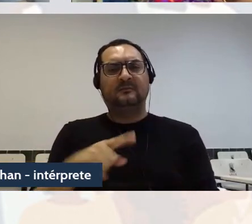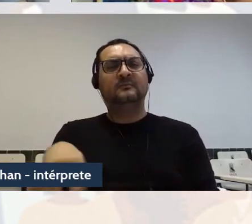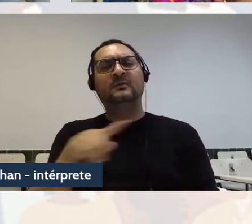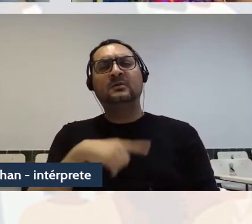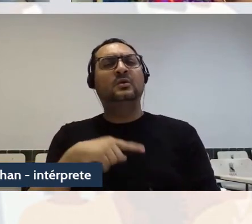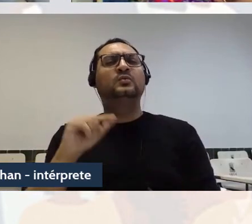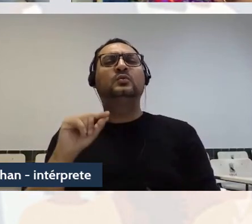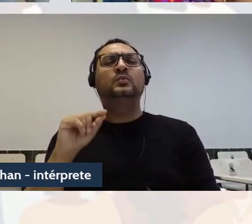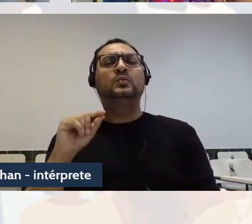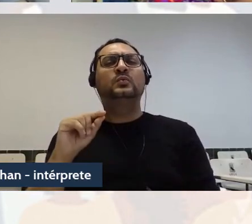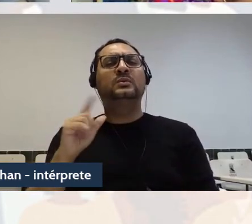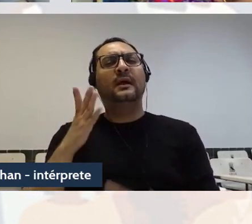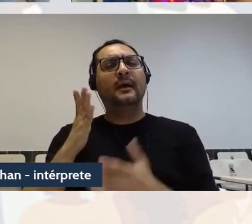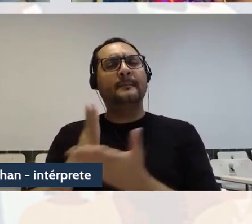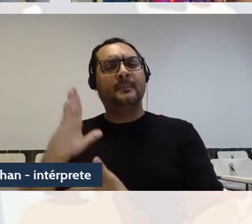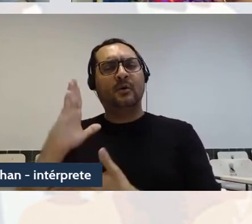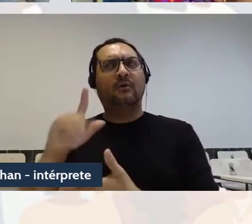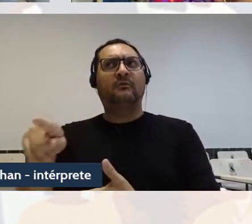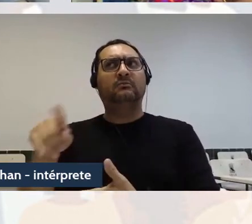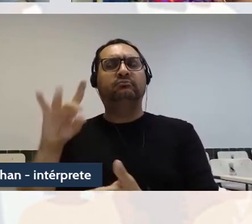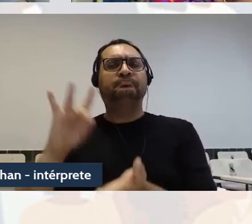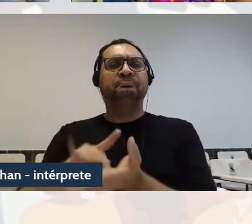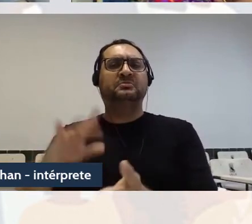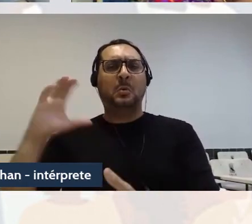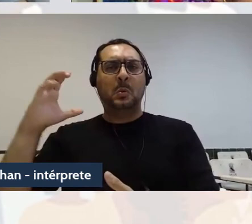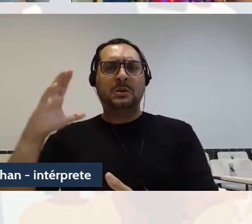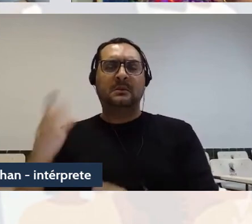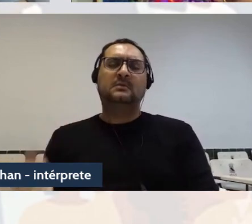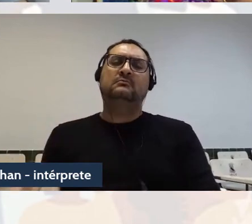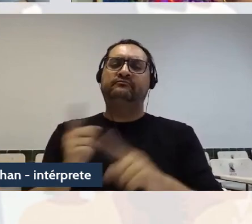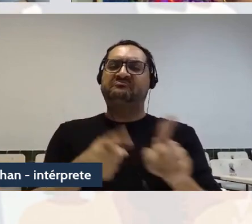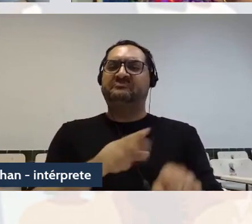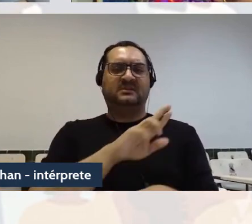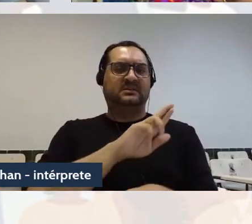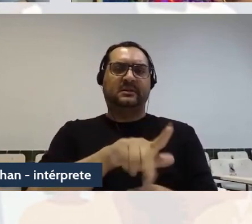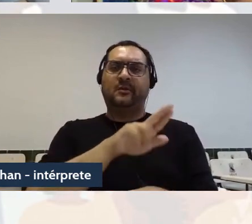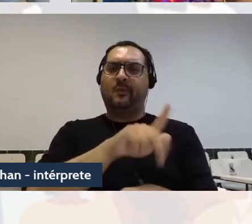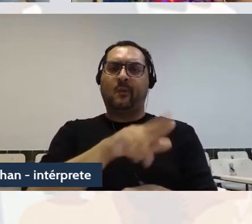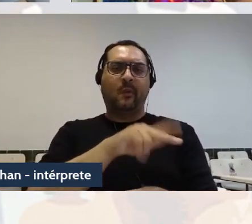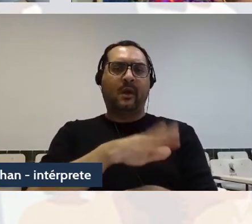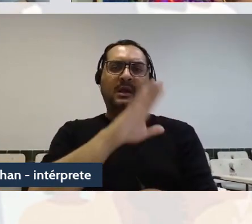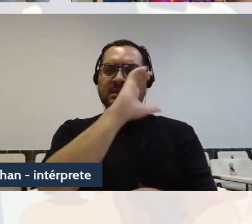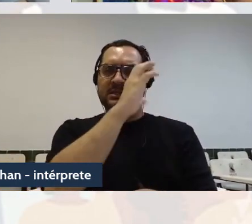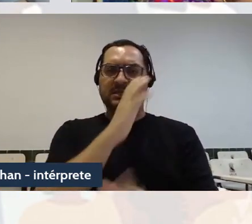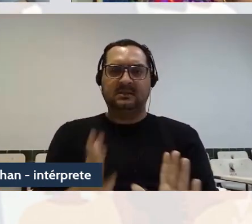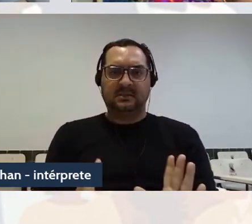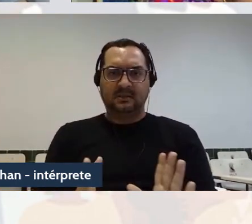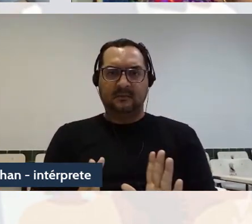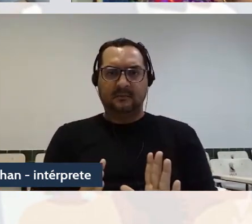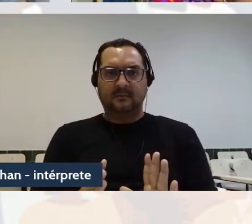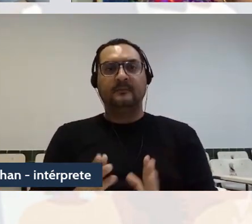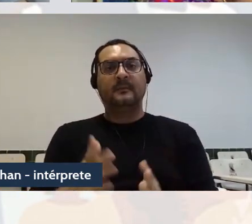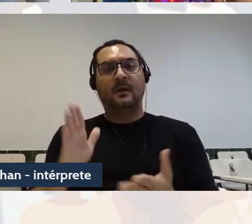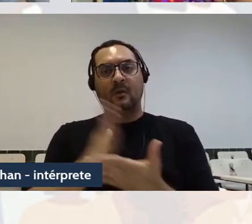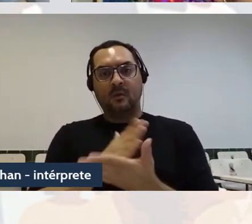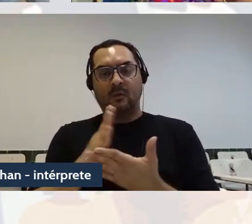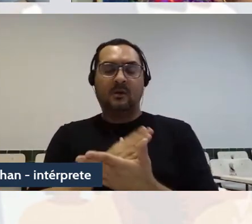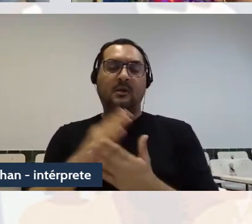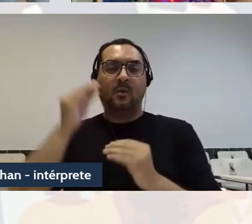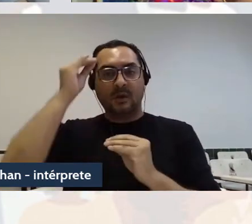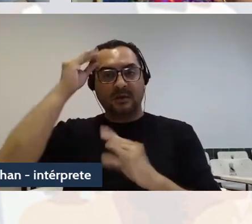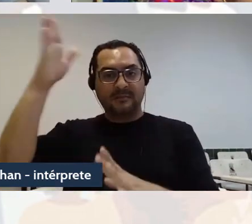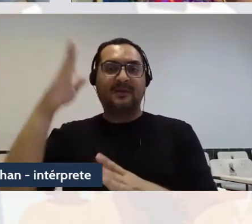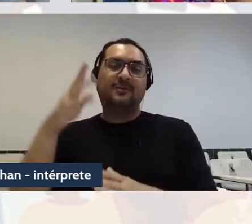para a discussão, né, do decolonial, como conhecimentos deslegitimados, conhecimentos que são indígenas,